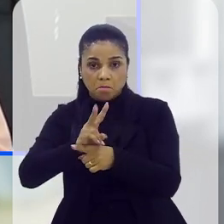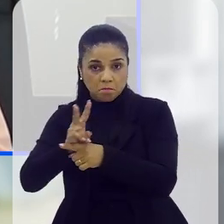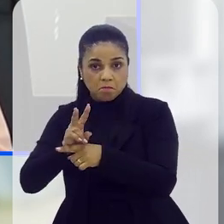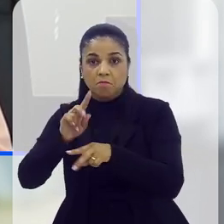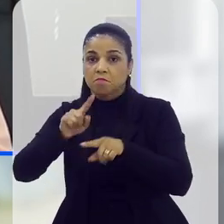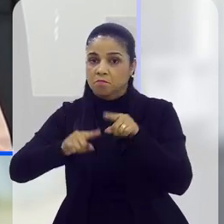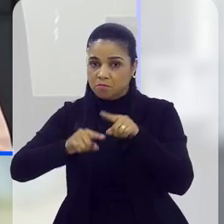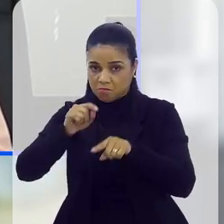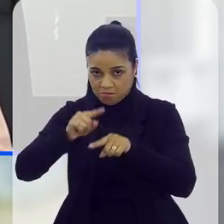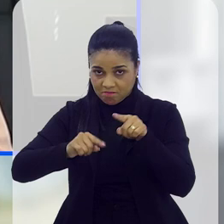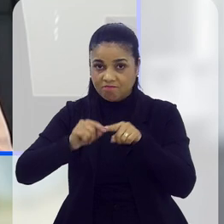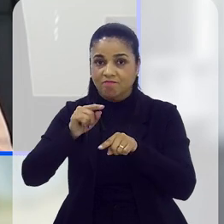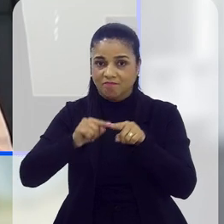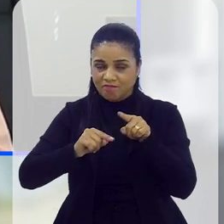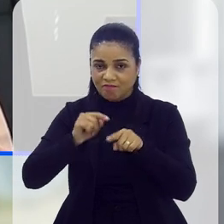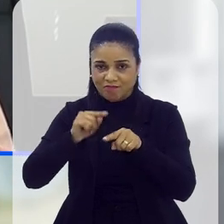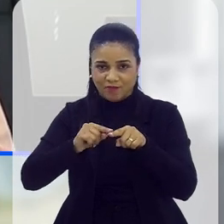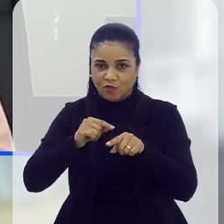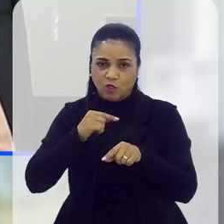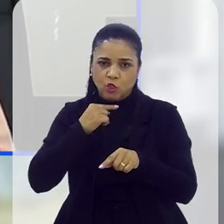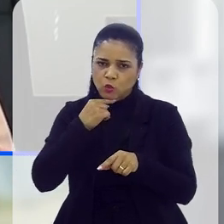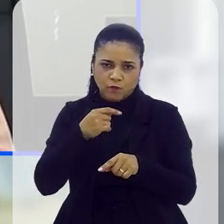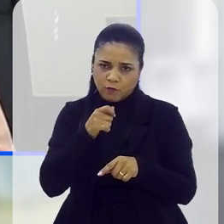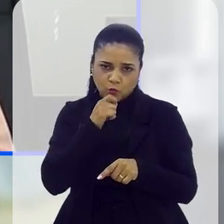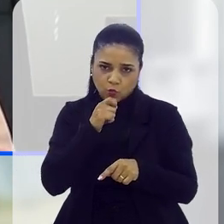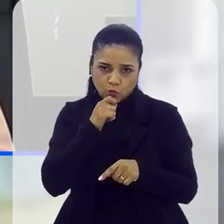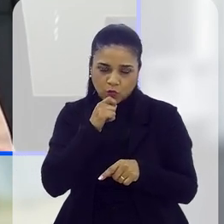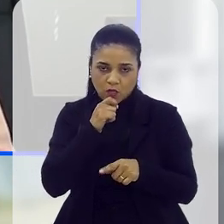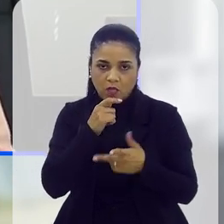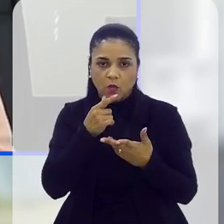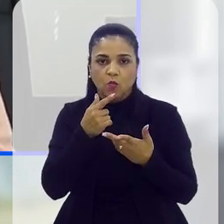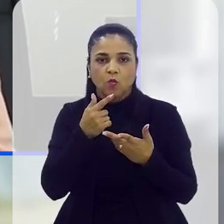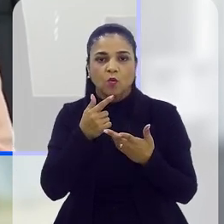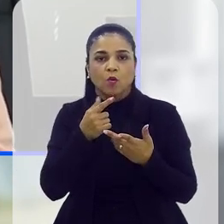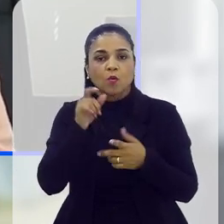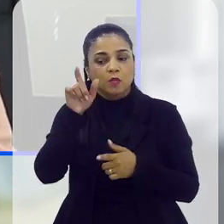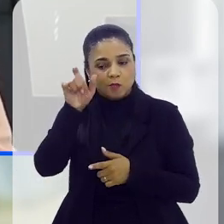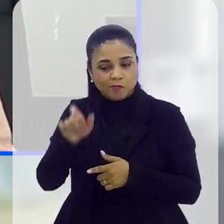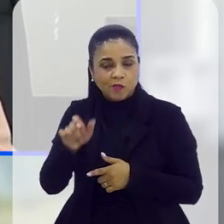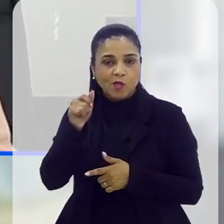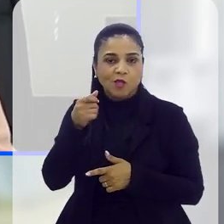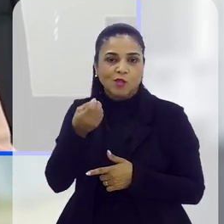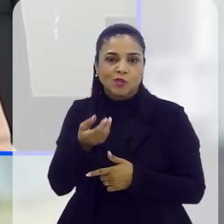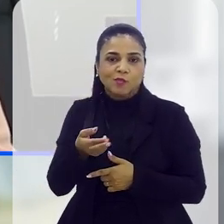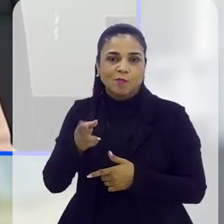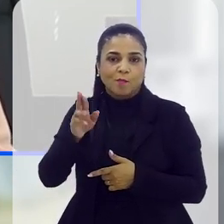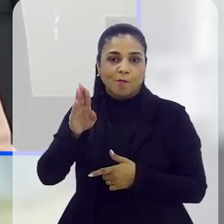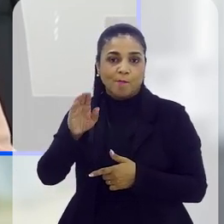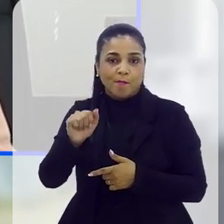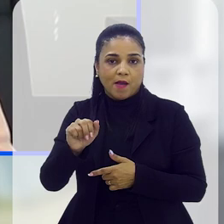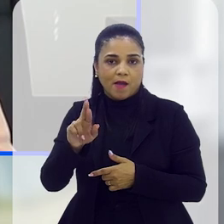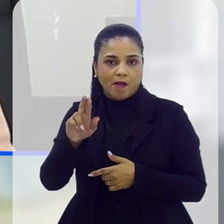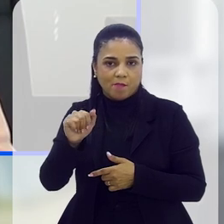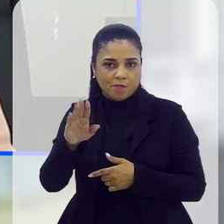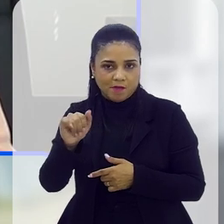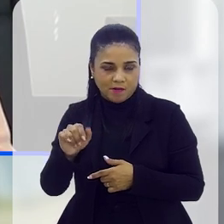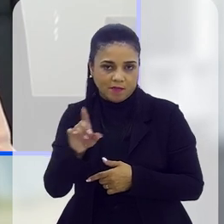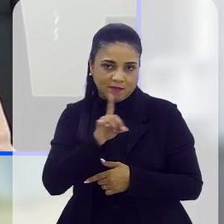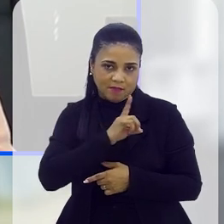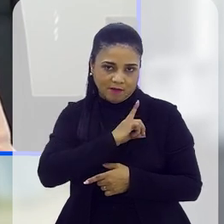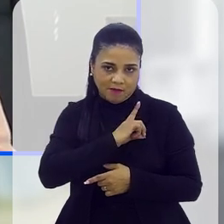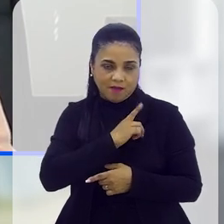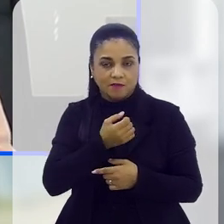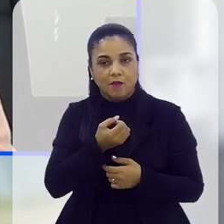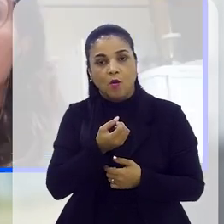preservação desse material. Então, eu não tenho a menor dúvida que quando a doutora Bárbara ou outro delegado